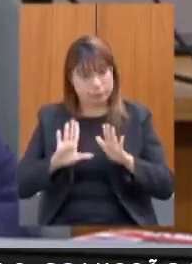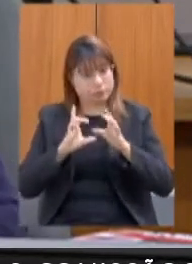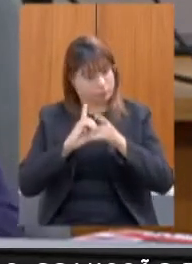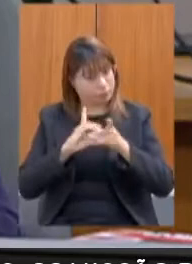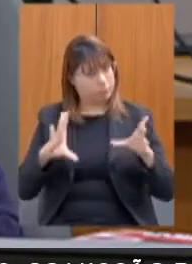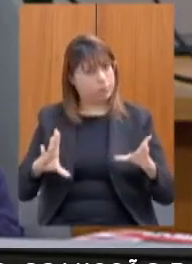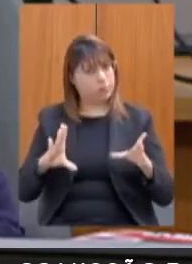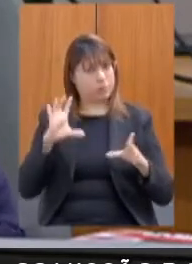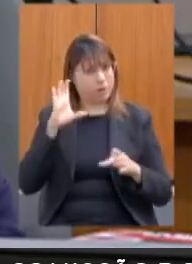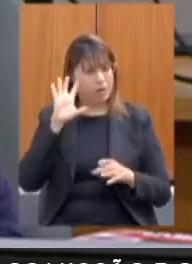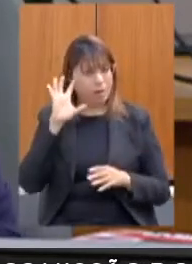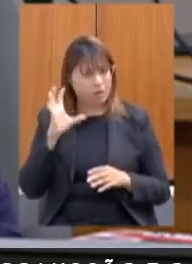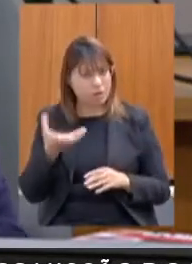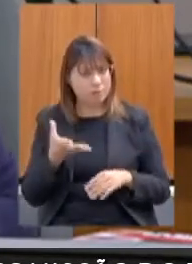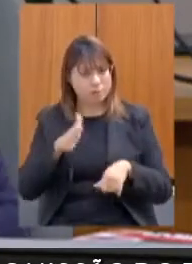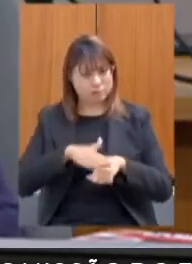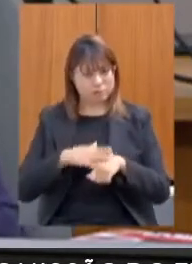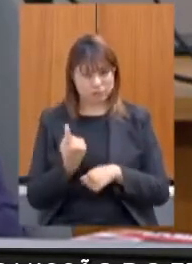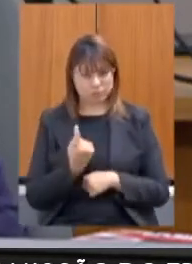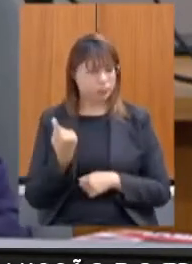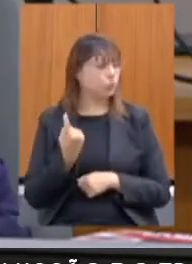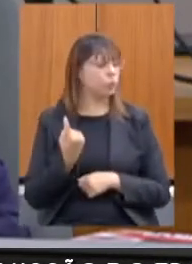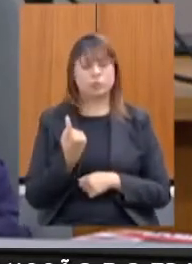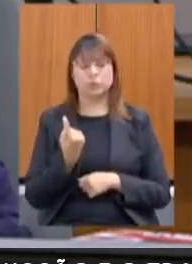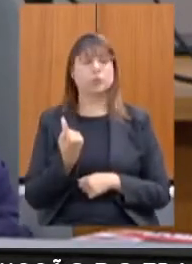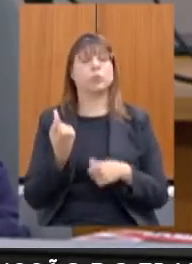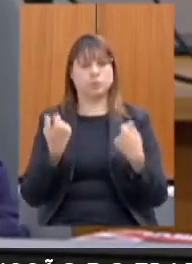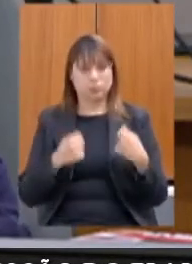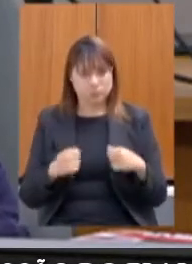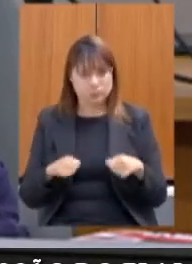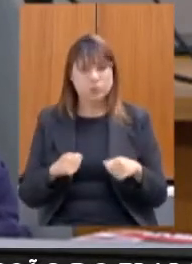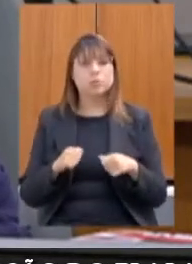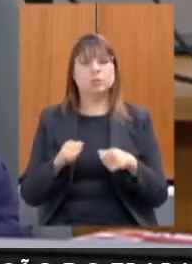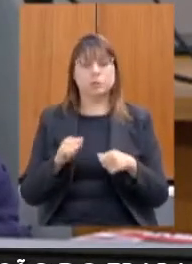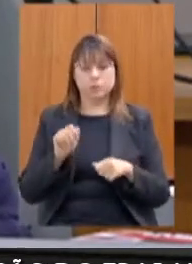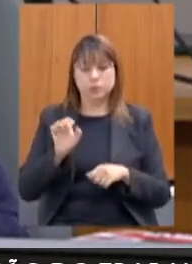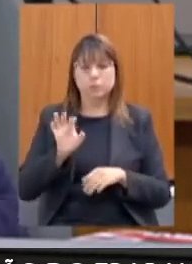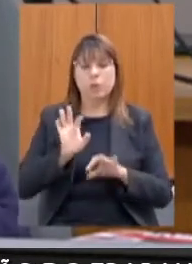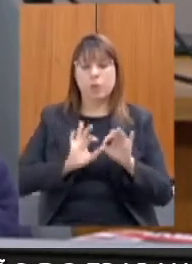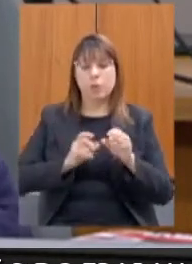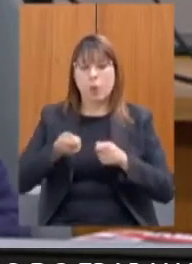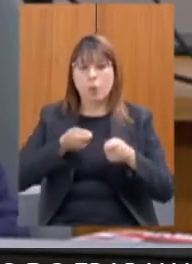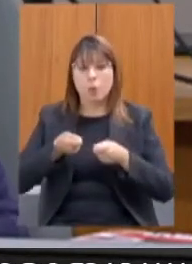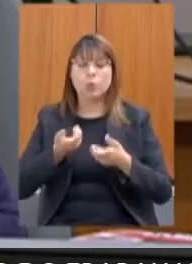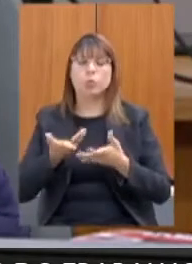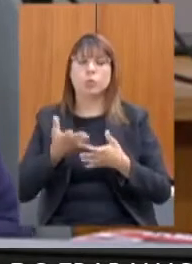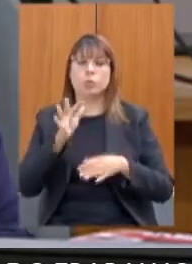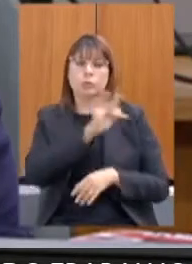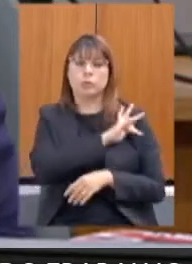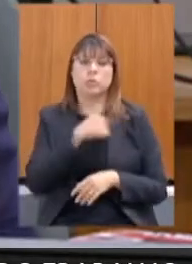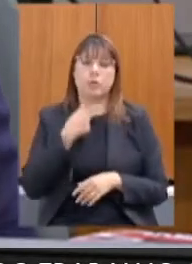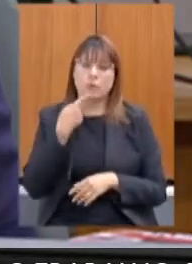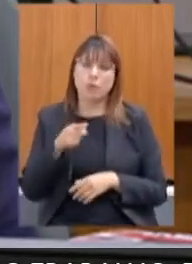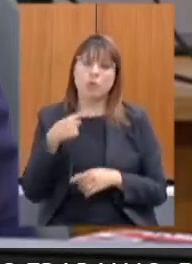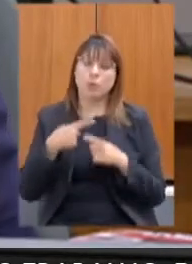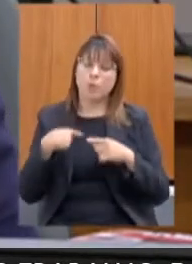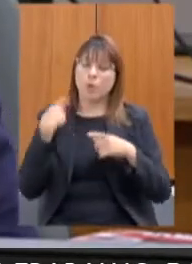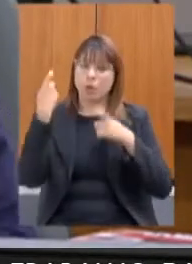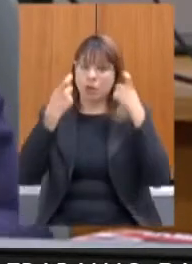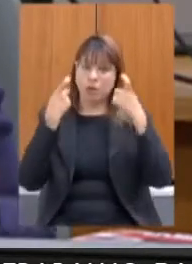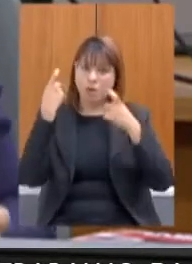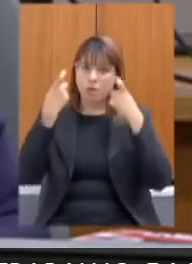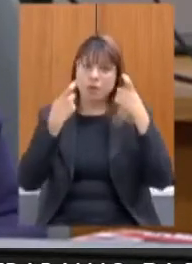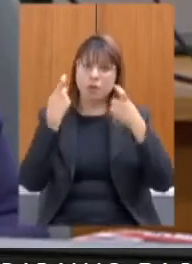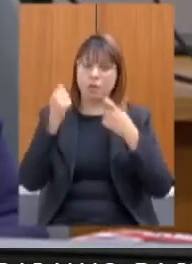decisões não são individuais, elas precisam passar pelos controles de fiscalização. Eu faço esse registro porque me preocupa muito